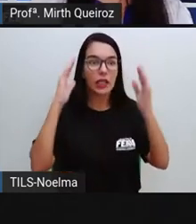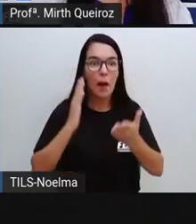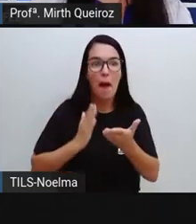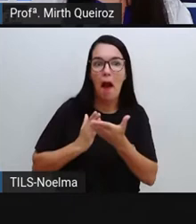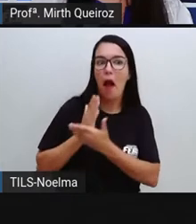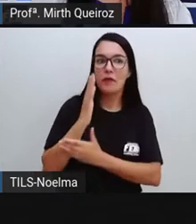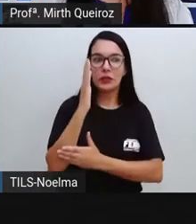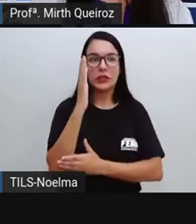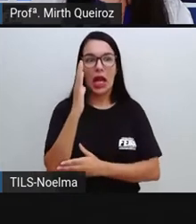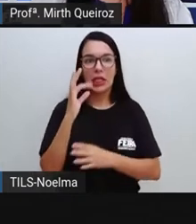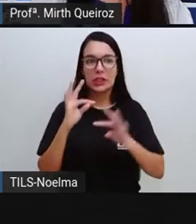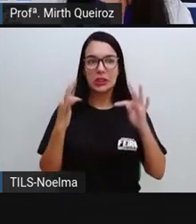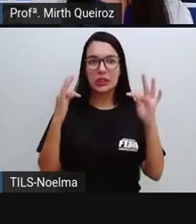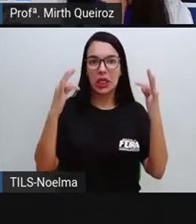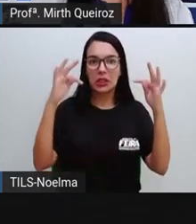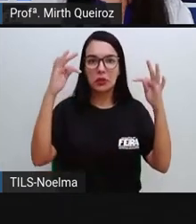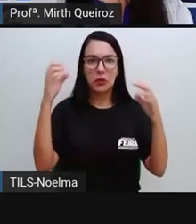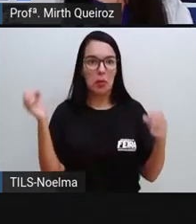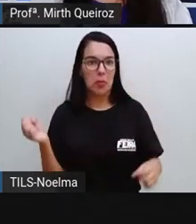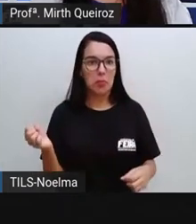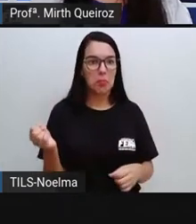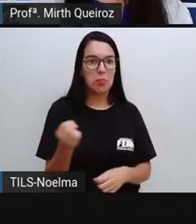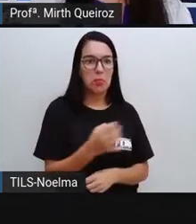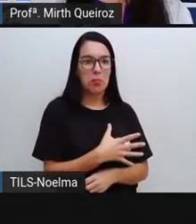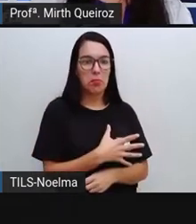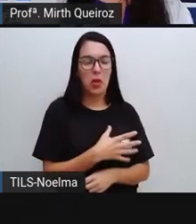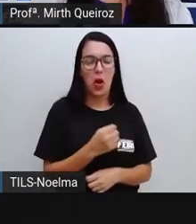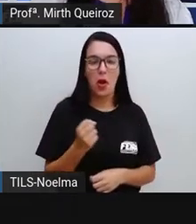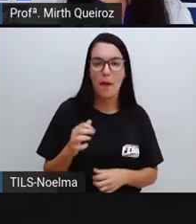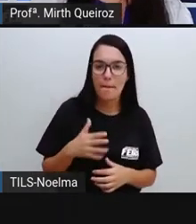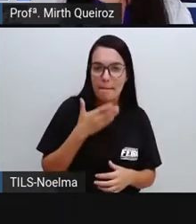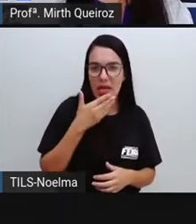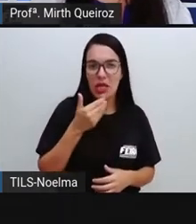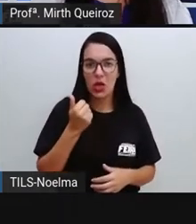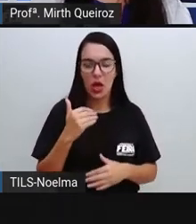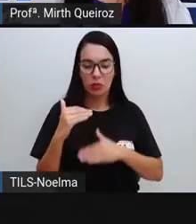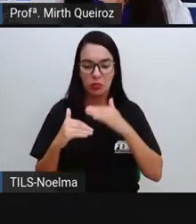conforme a tecnologia, ela vai melhorando aí o desenvolvimento